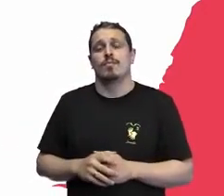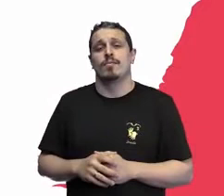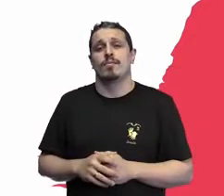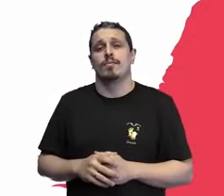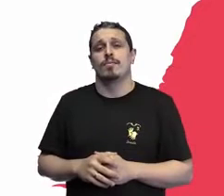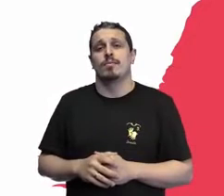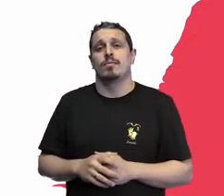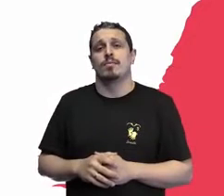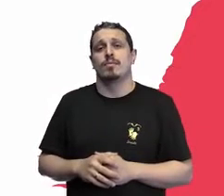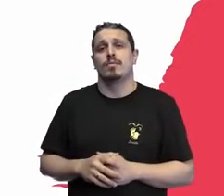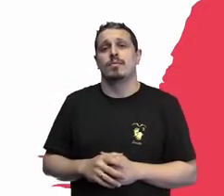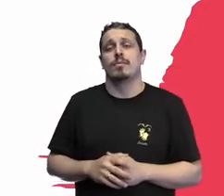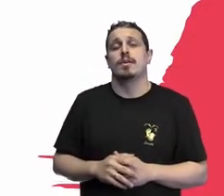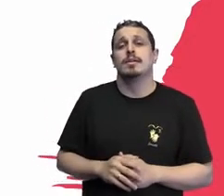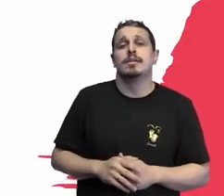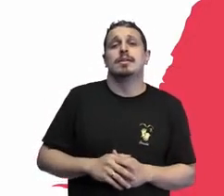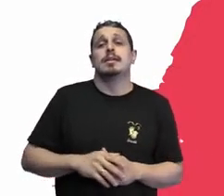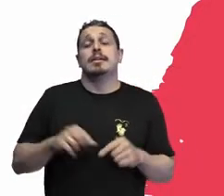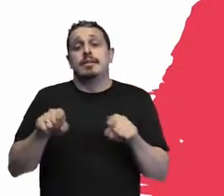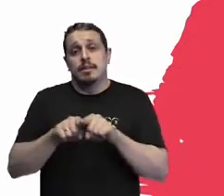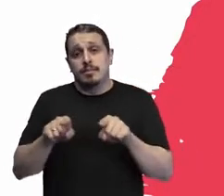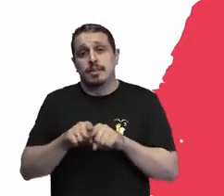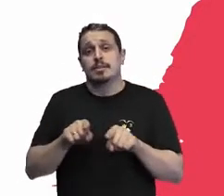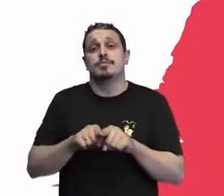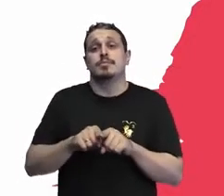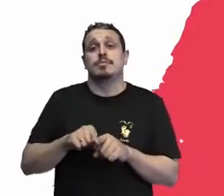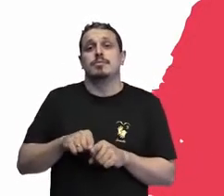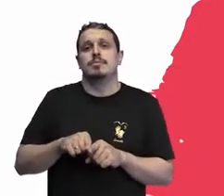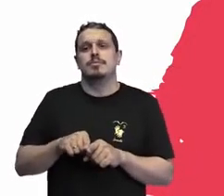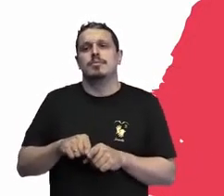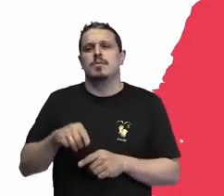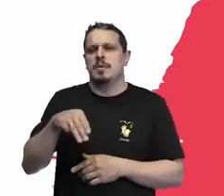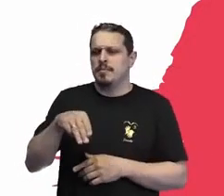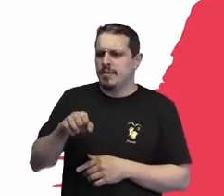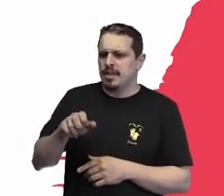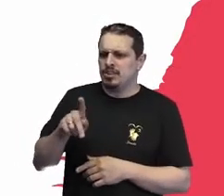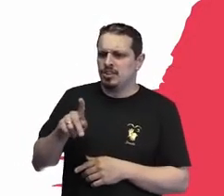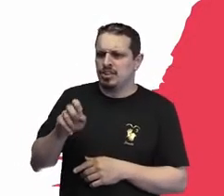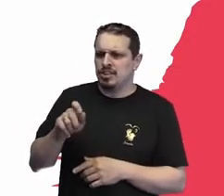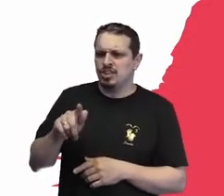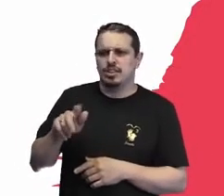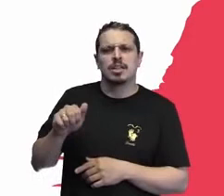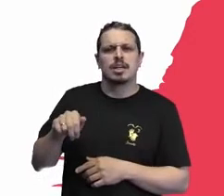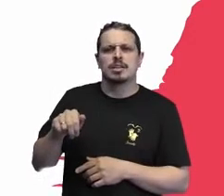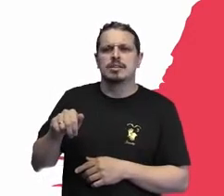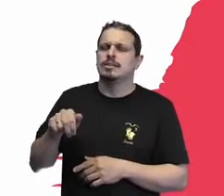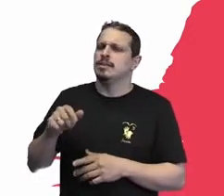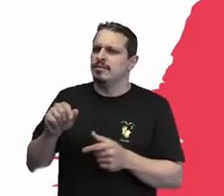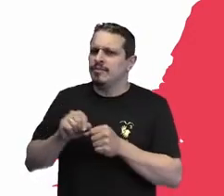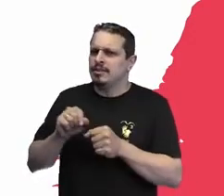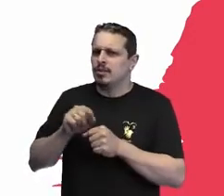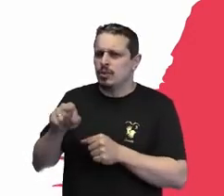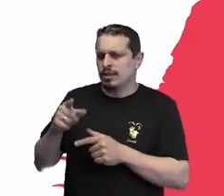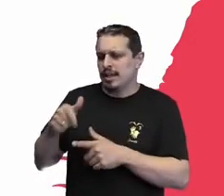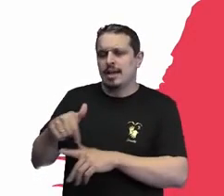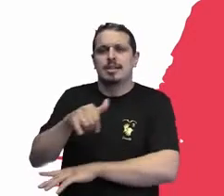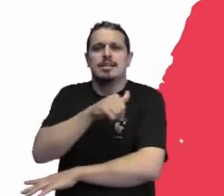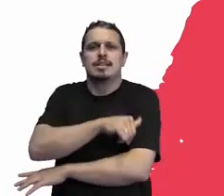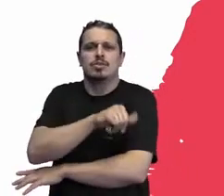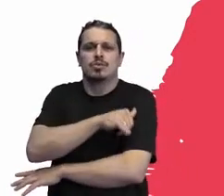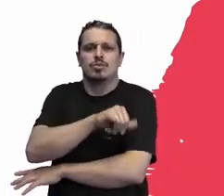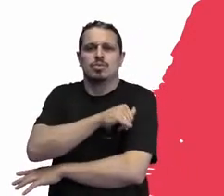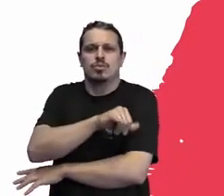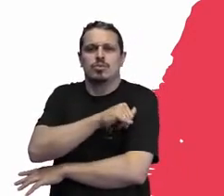E aí a UERJ, o Programa de Pós-Graduação em Educação da Universidade do Estado do Rio de Janeiro, com alguns professores, nos ajudaram a